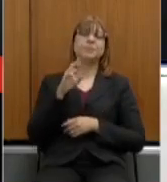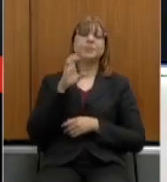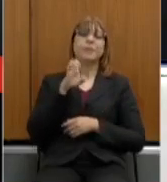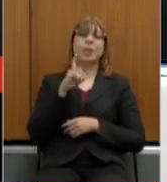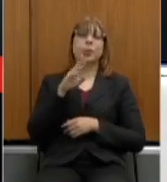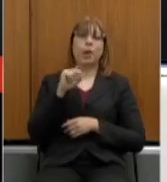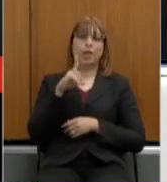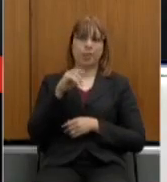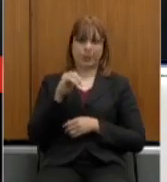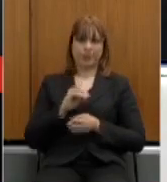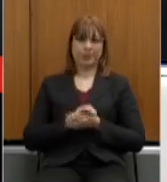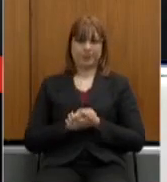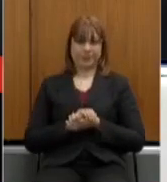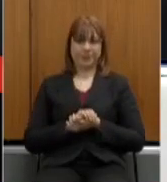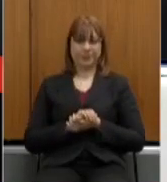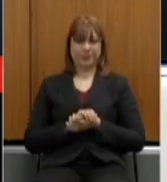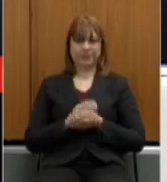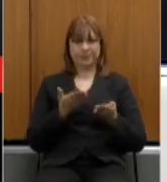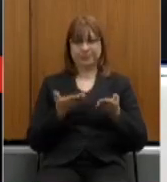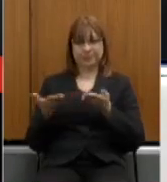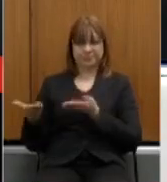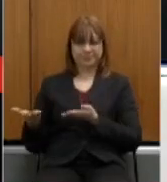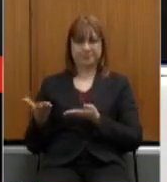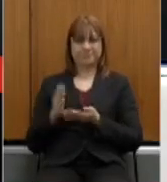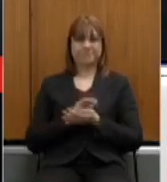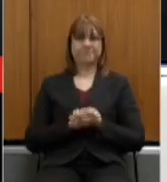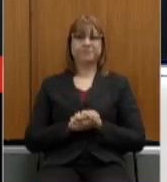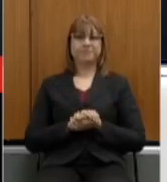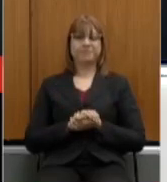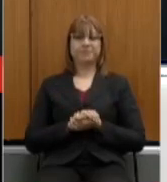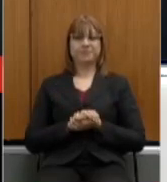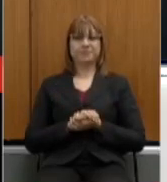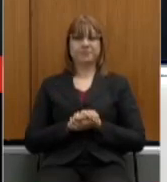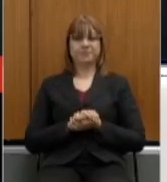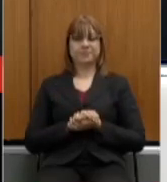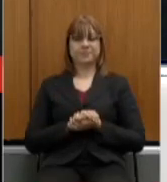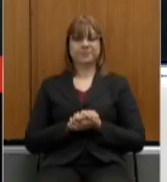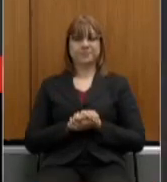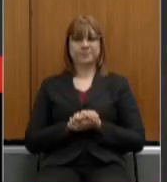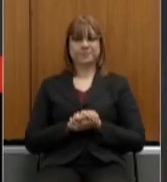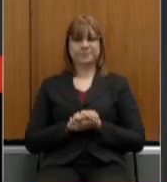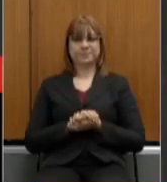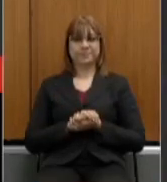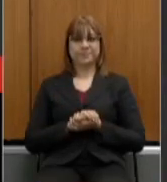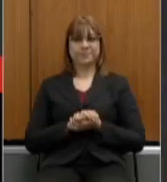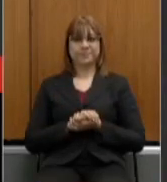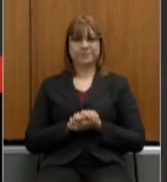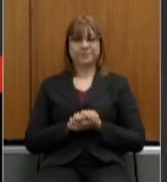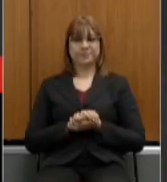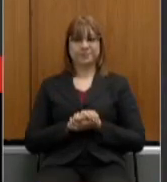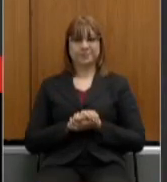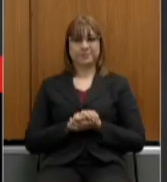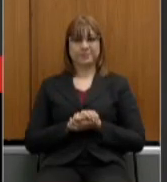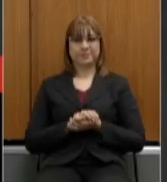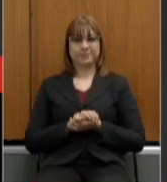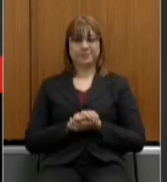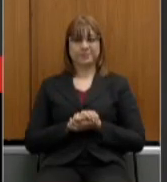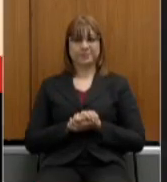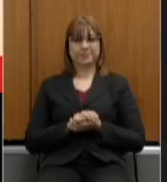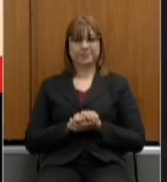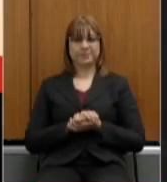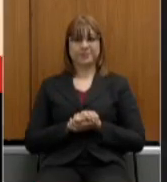Cunha da Costa a quem passo a palavra com muita alegria doutor bom dia senhor presidente deputado